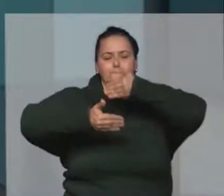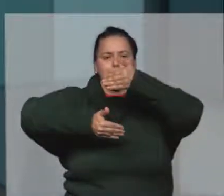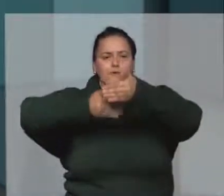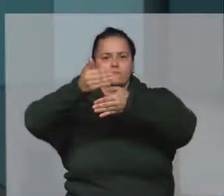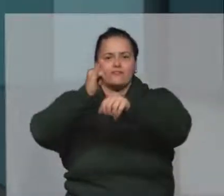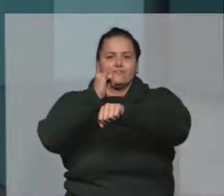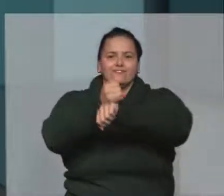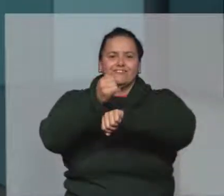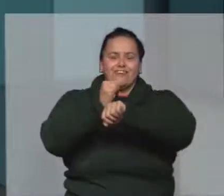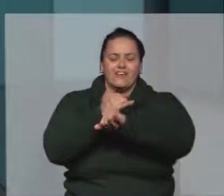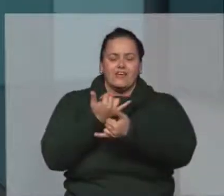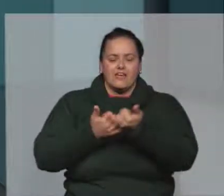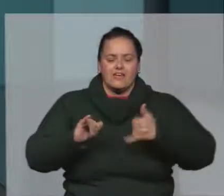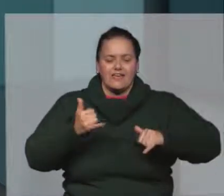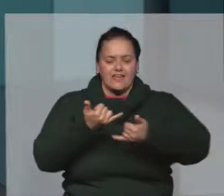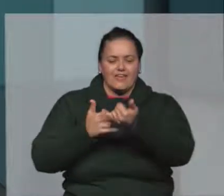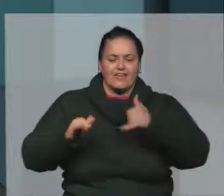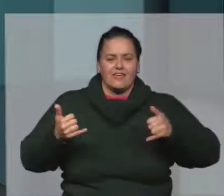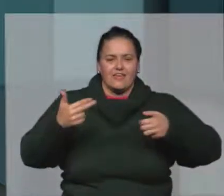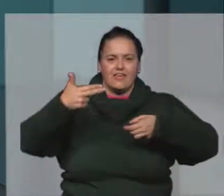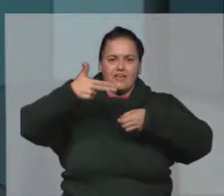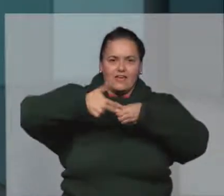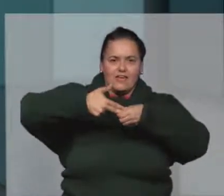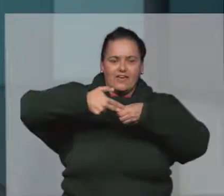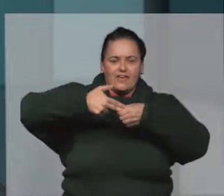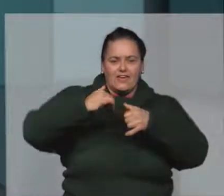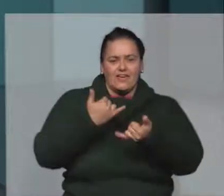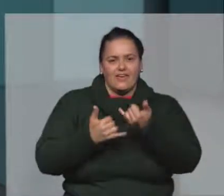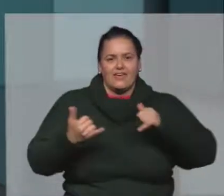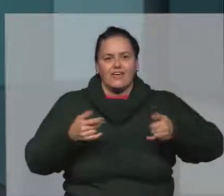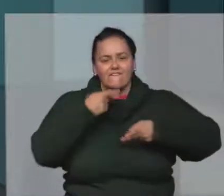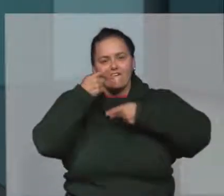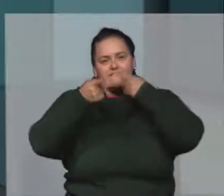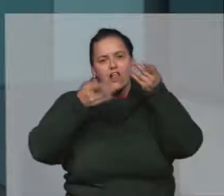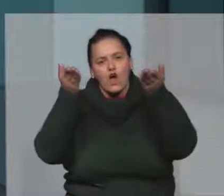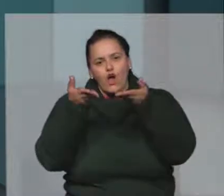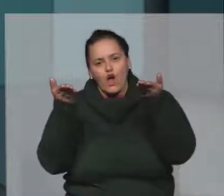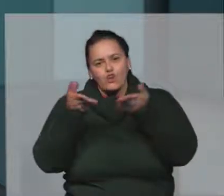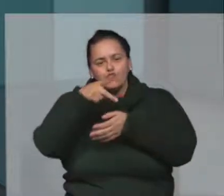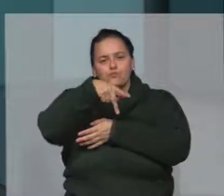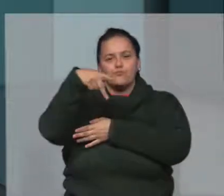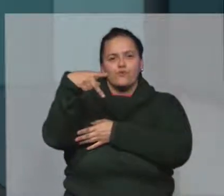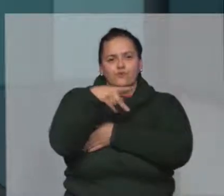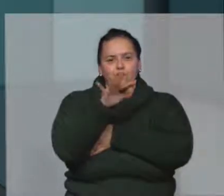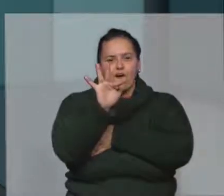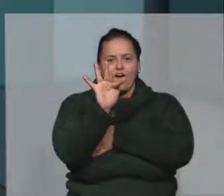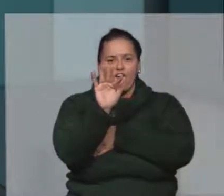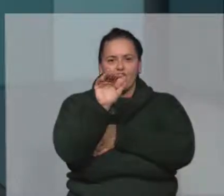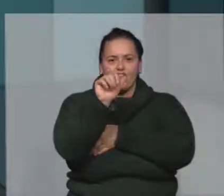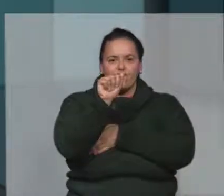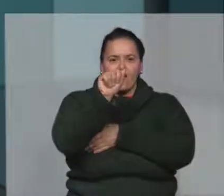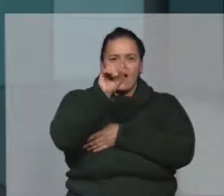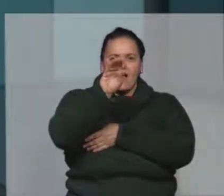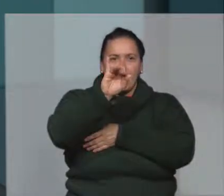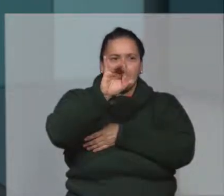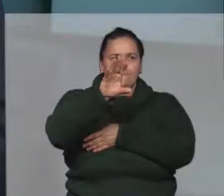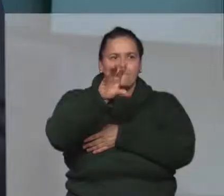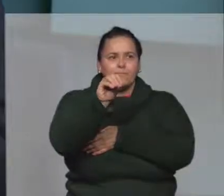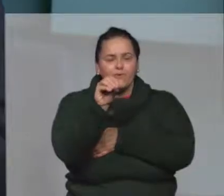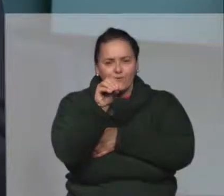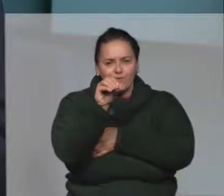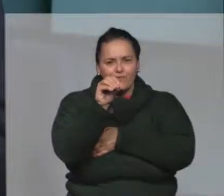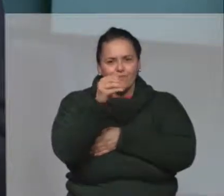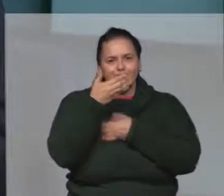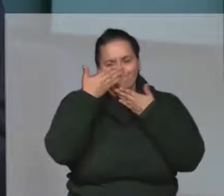processos industriais químicos e petroquímicos. Quem vai conversar conosco é o professor Fábio Sartori